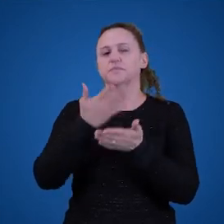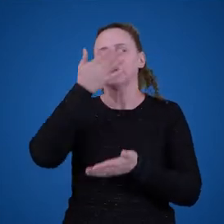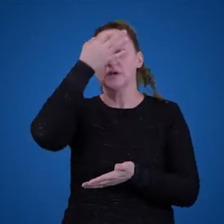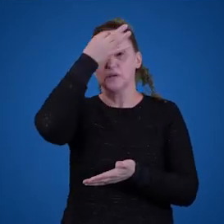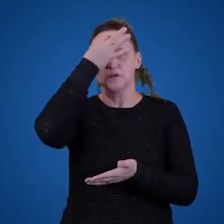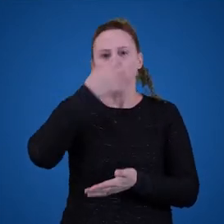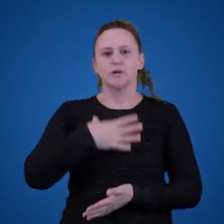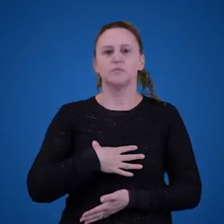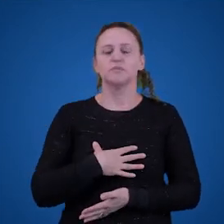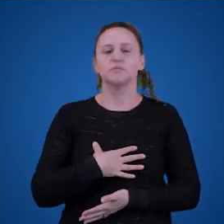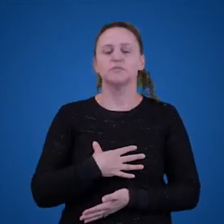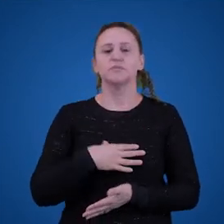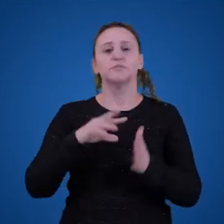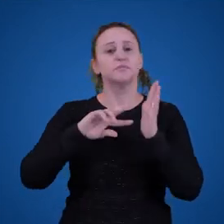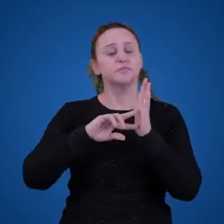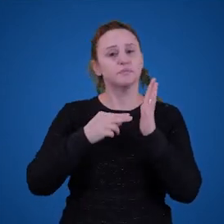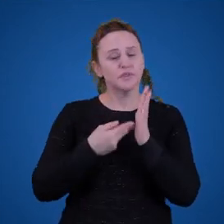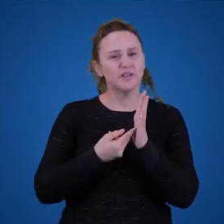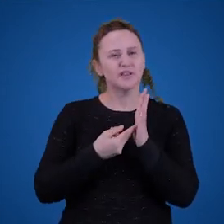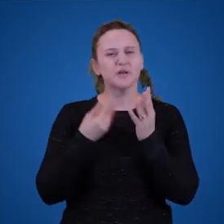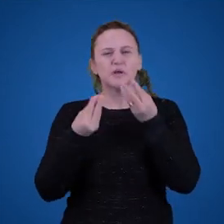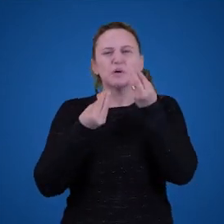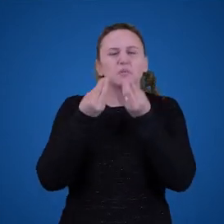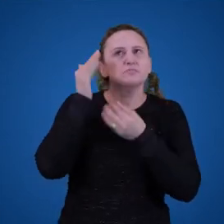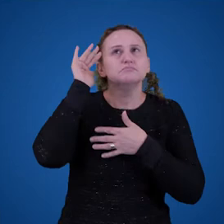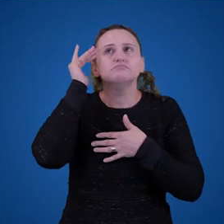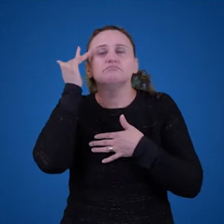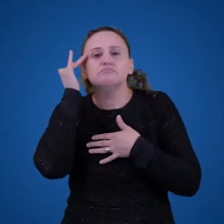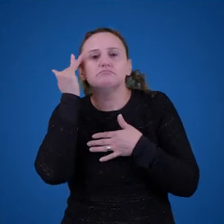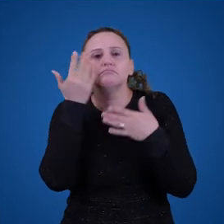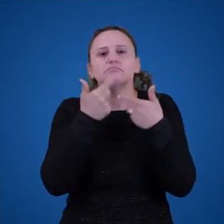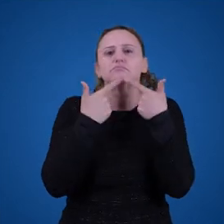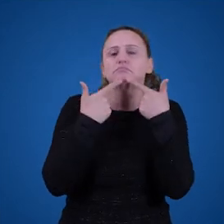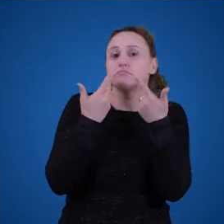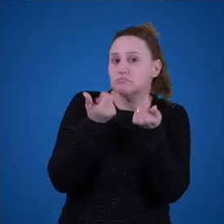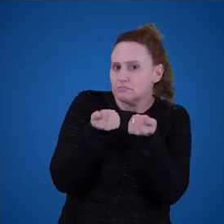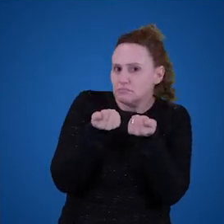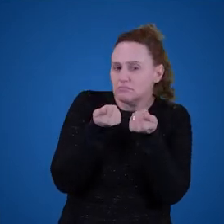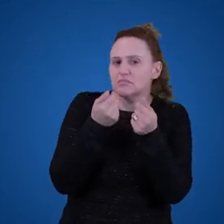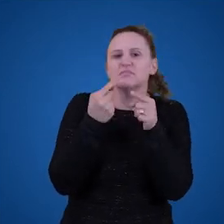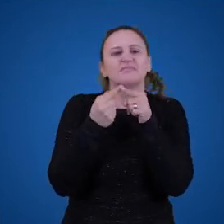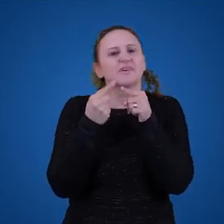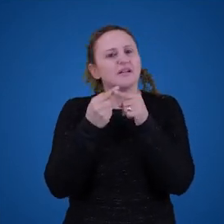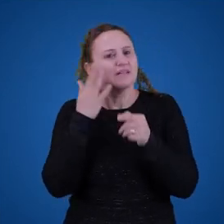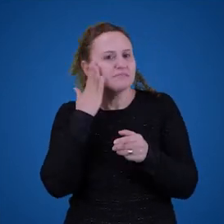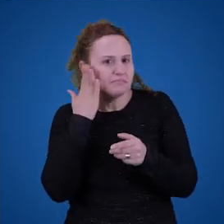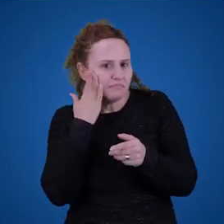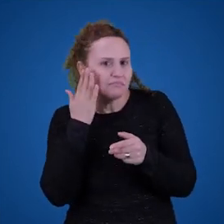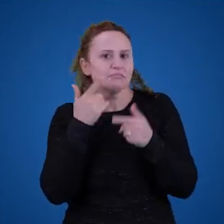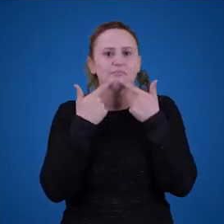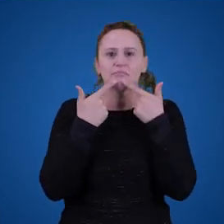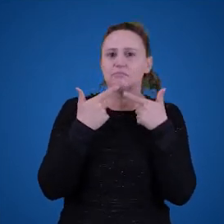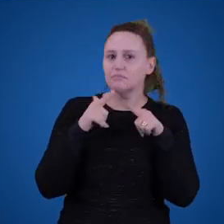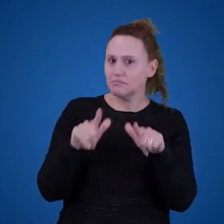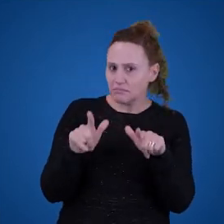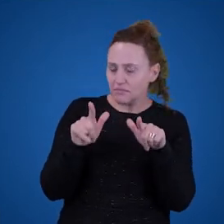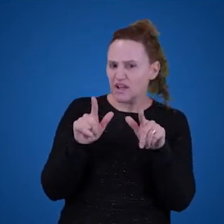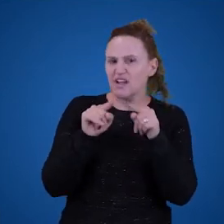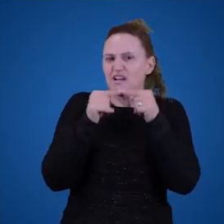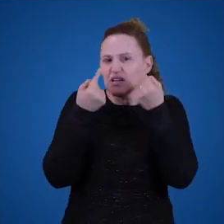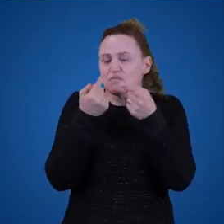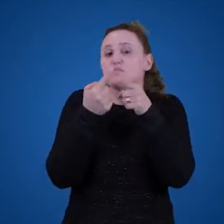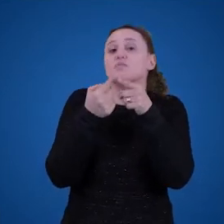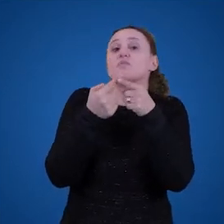Afinal de contas, como nós conseguimos compreender a linguagem? Será que é porque nós sabemos uma língua? Será que é porque essa